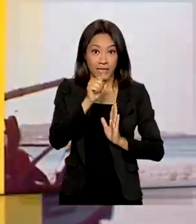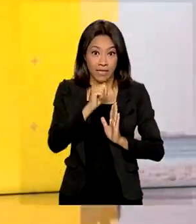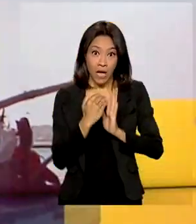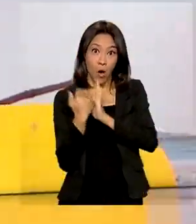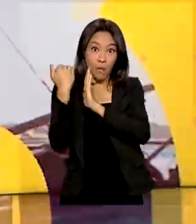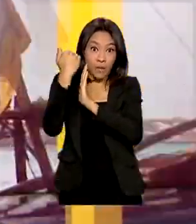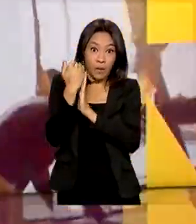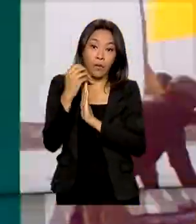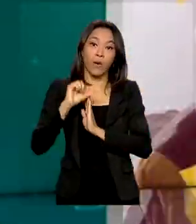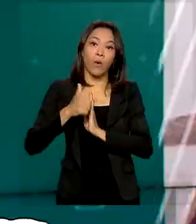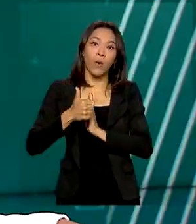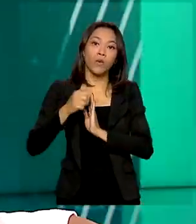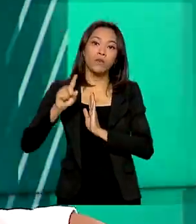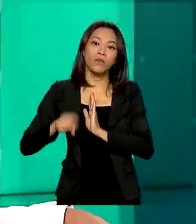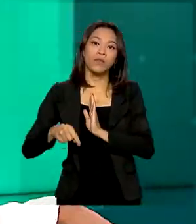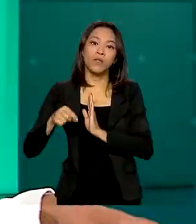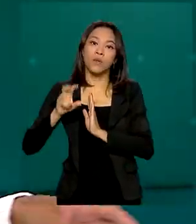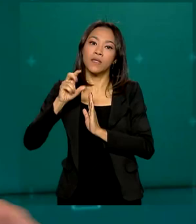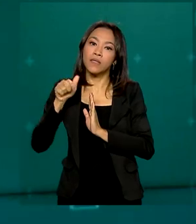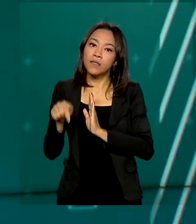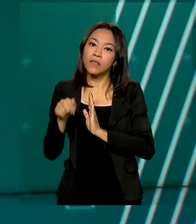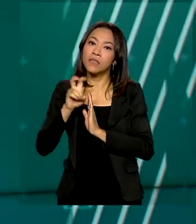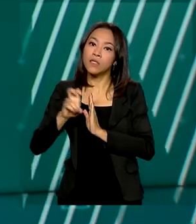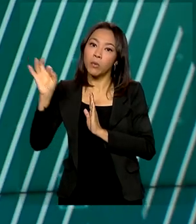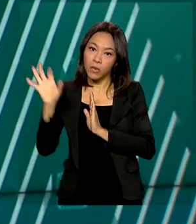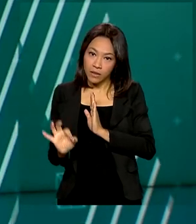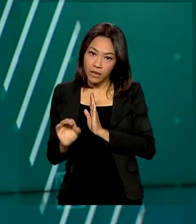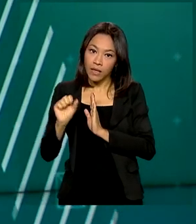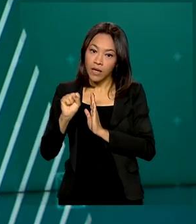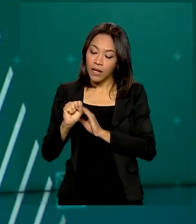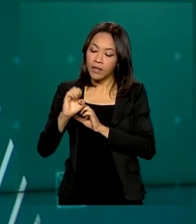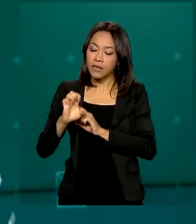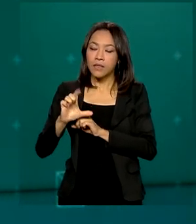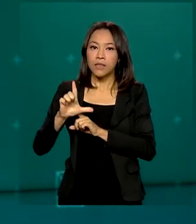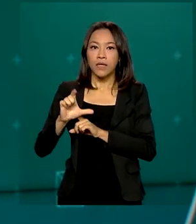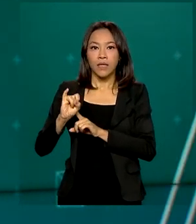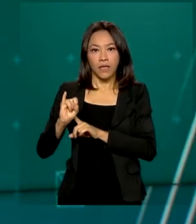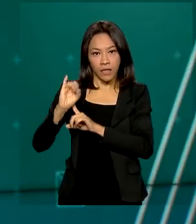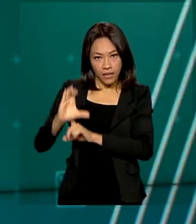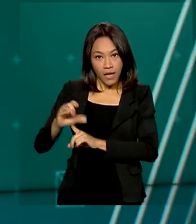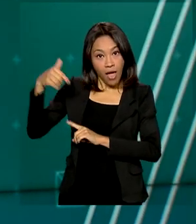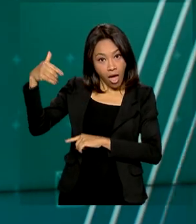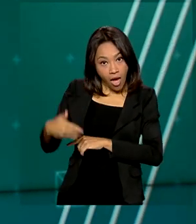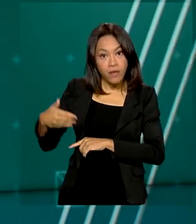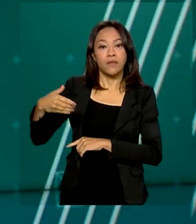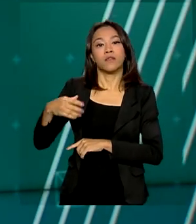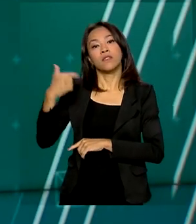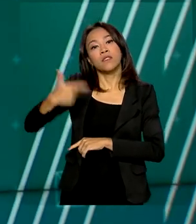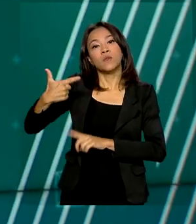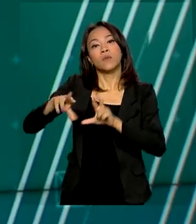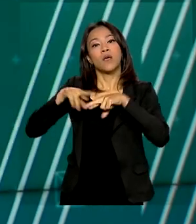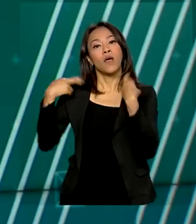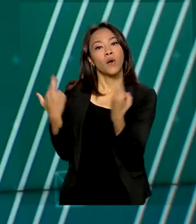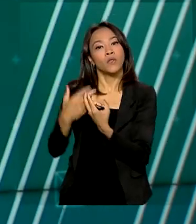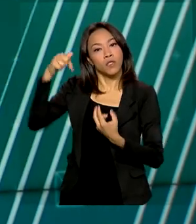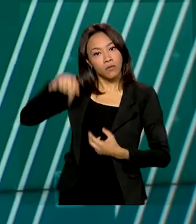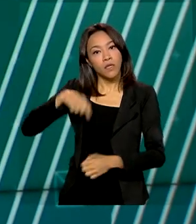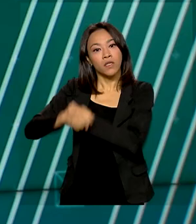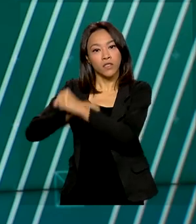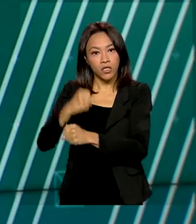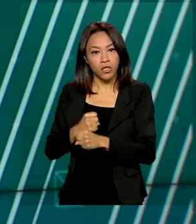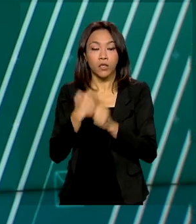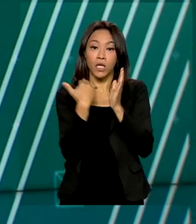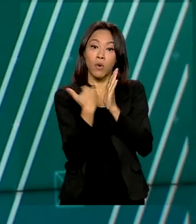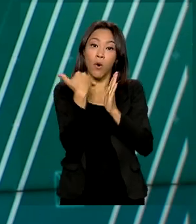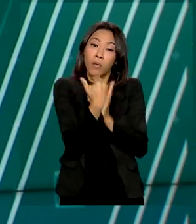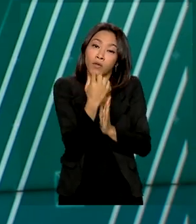para 11,75%. Essa foi a segunda reunião do comitê em 2022 e o aumento de